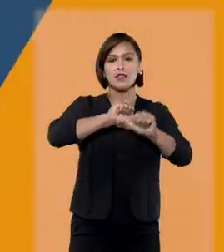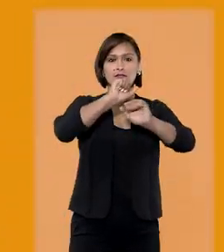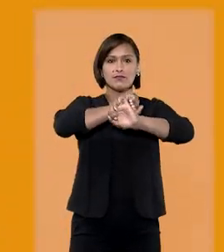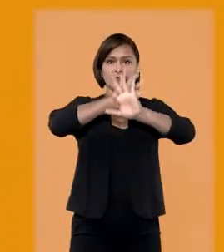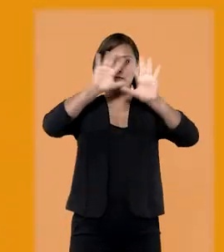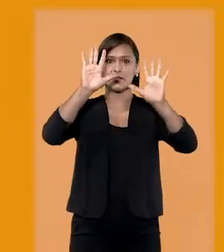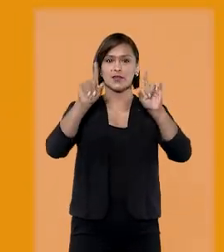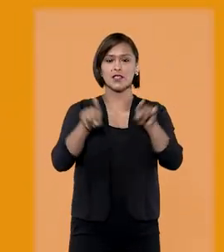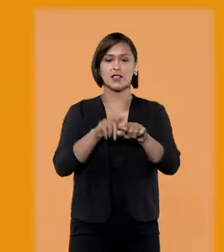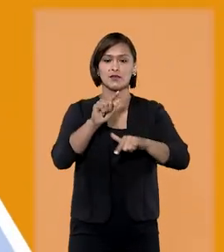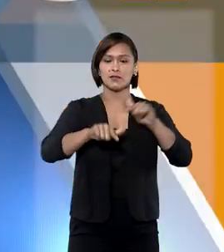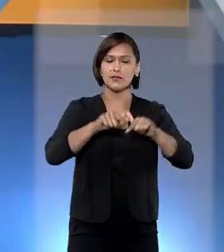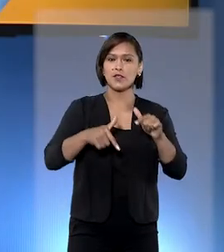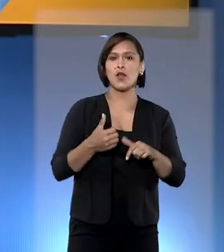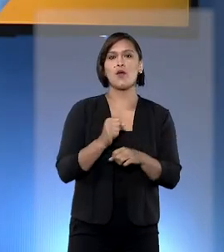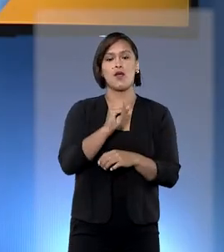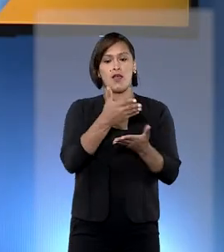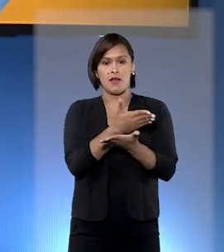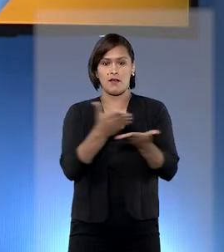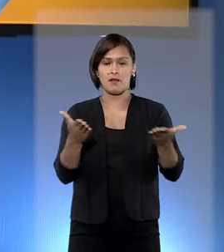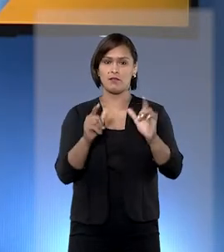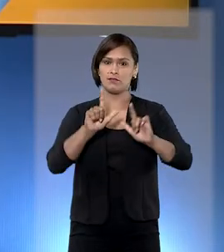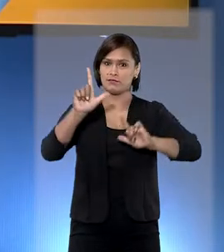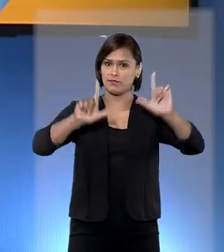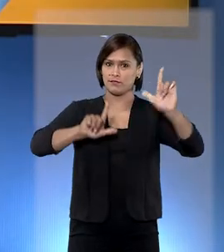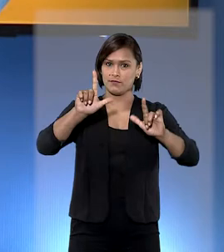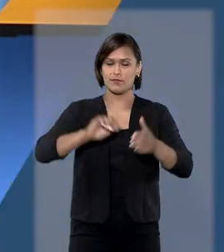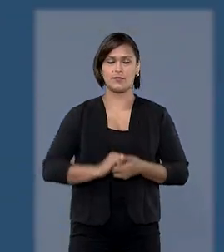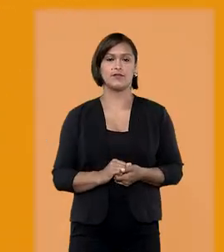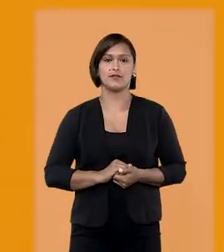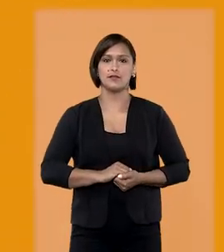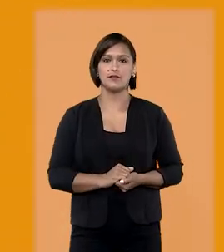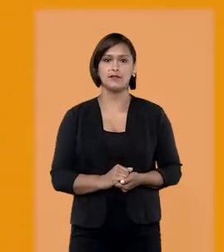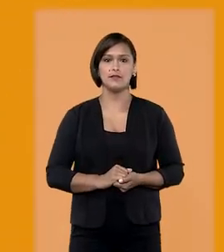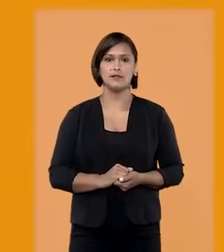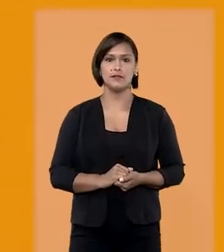transparência. O STJ Notícias começa agora.